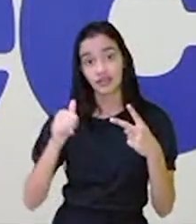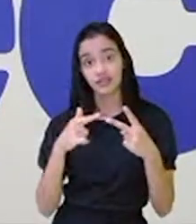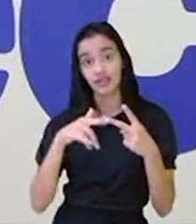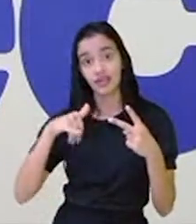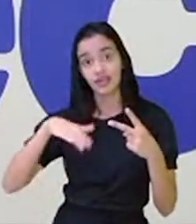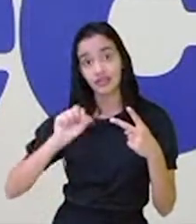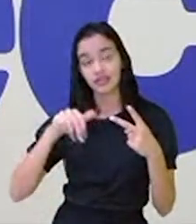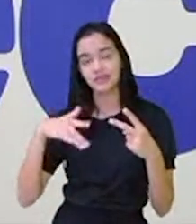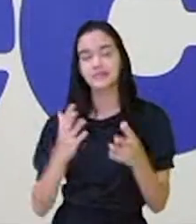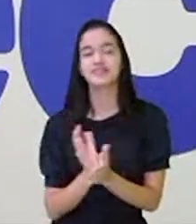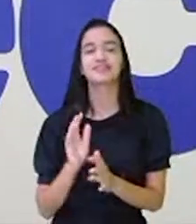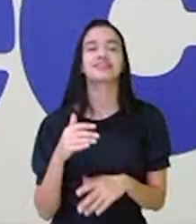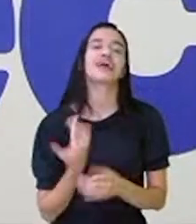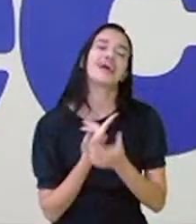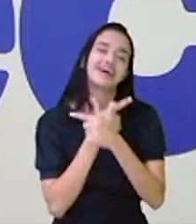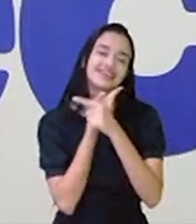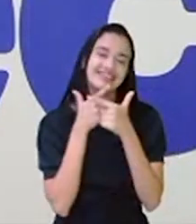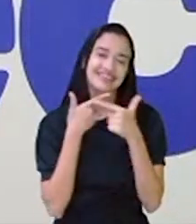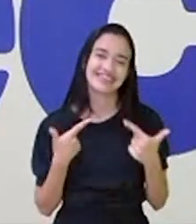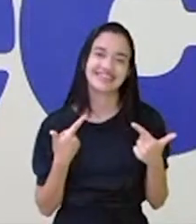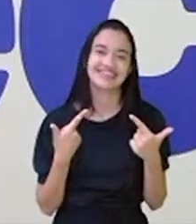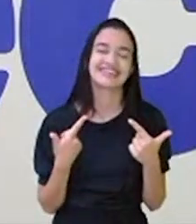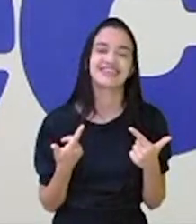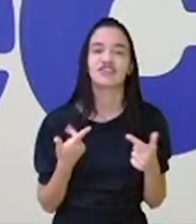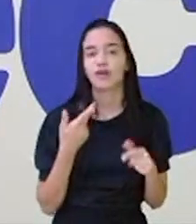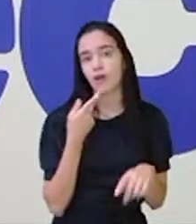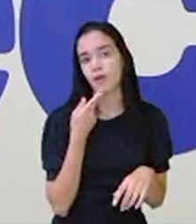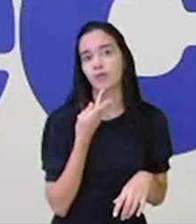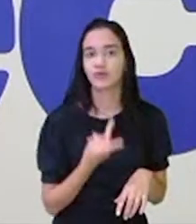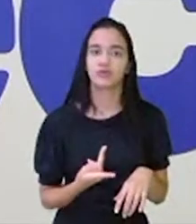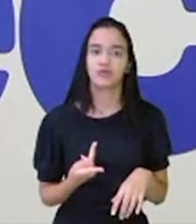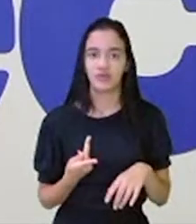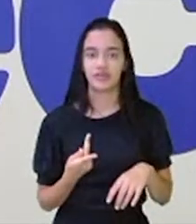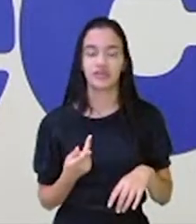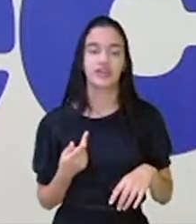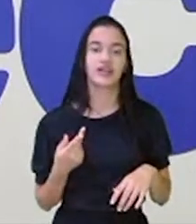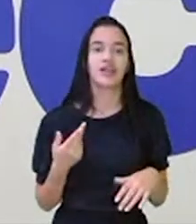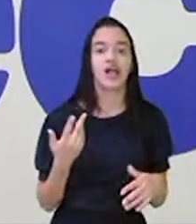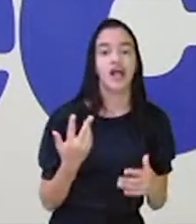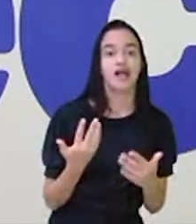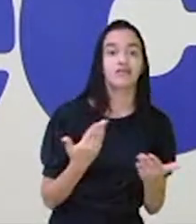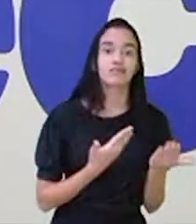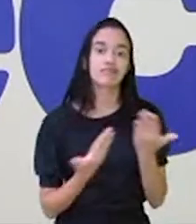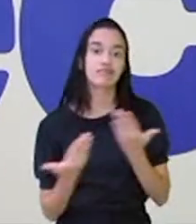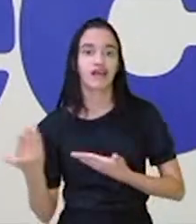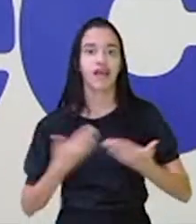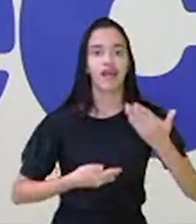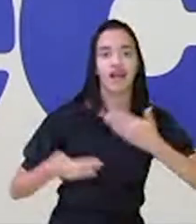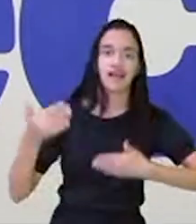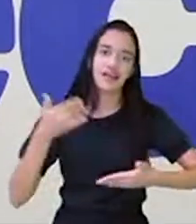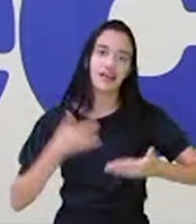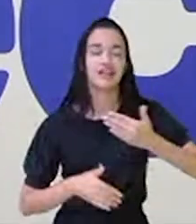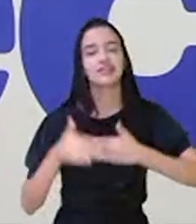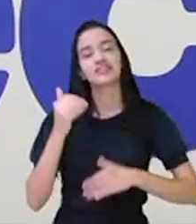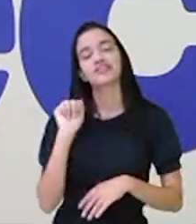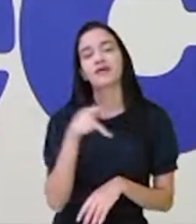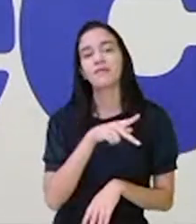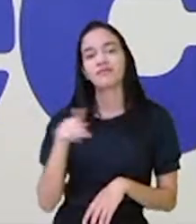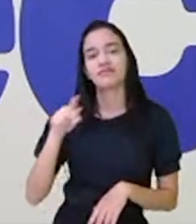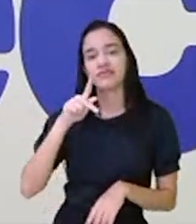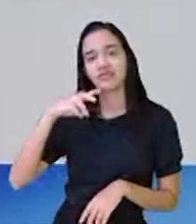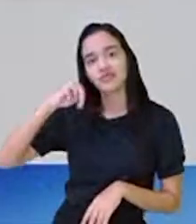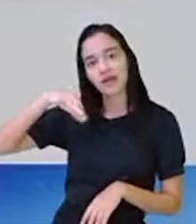ficaram tudo rindo aqui, viu, dos seus comentários, quando falou da relação aí com a professora Márcia, viu? Mas